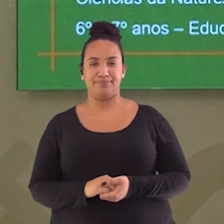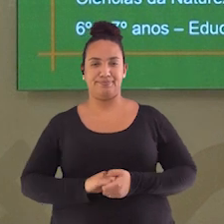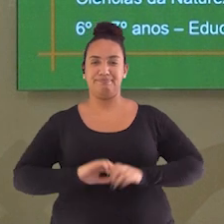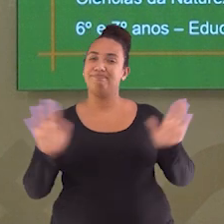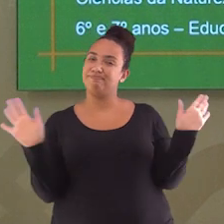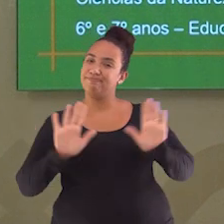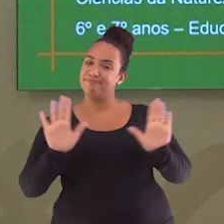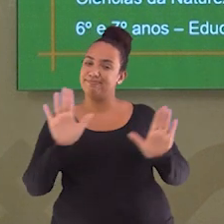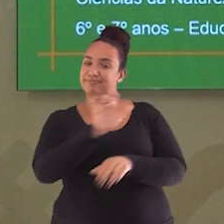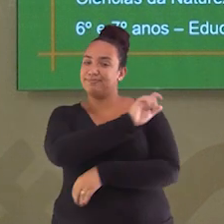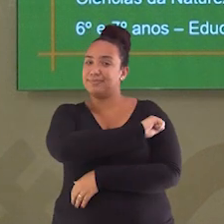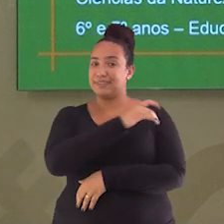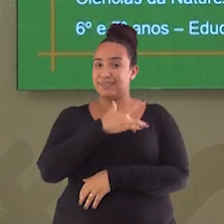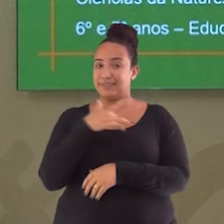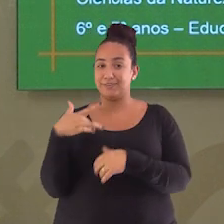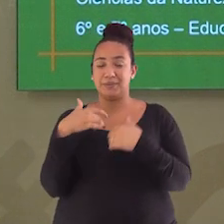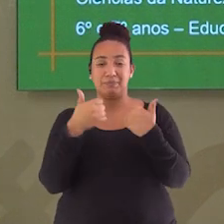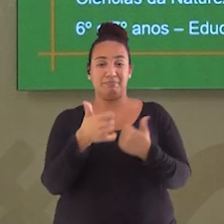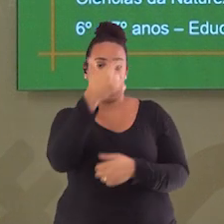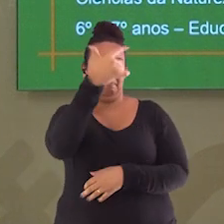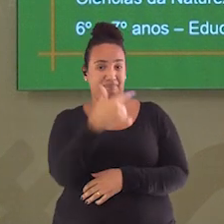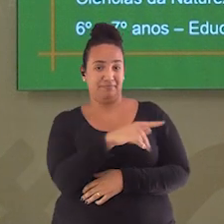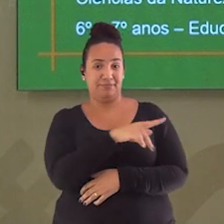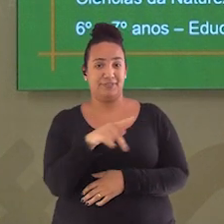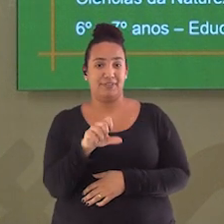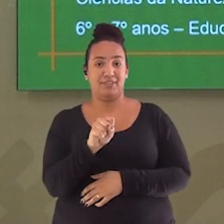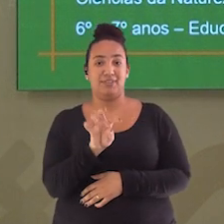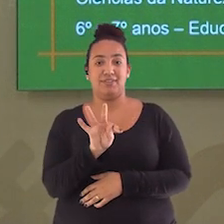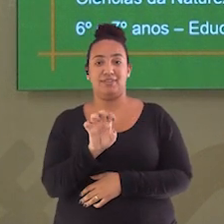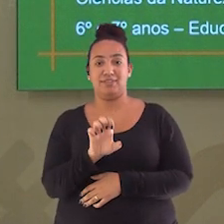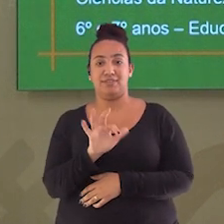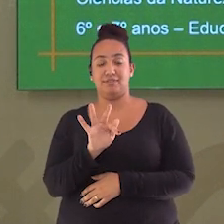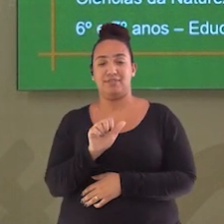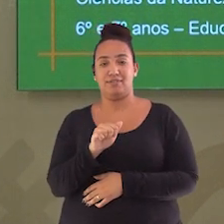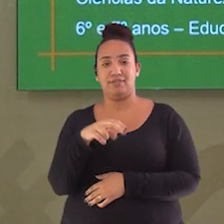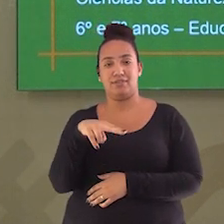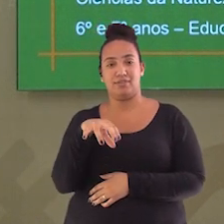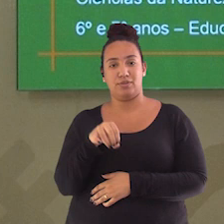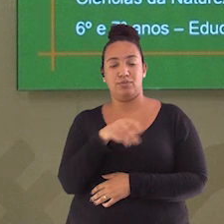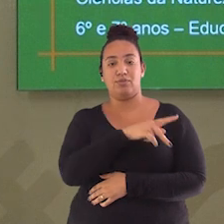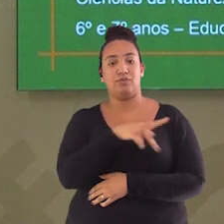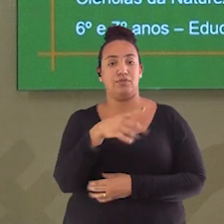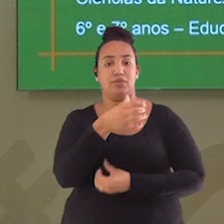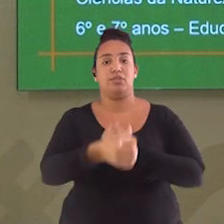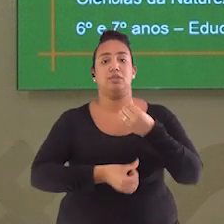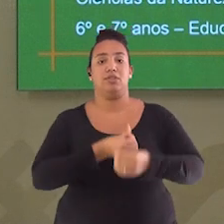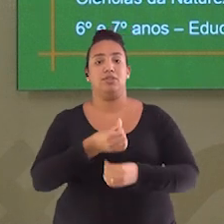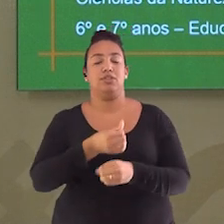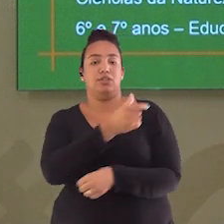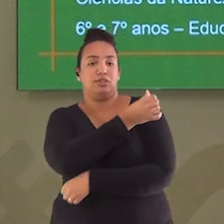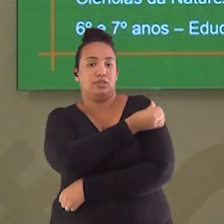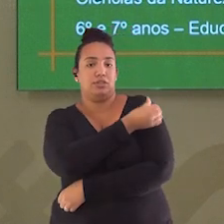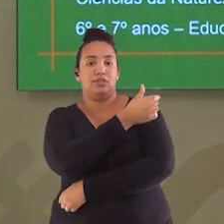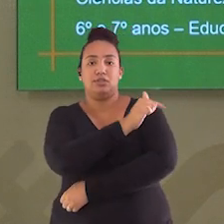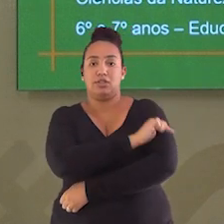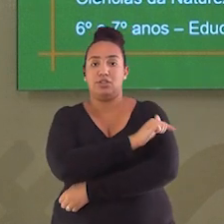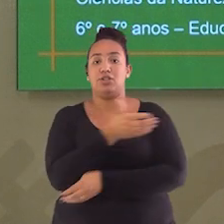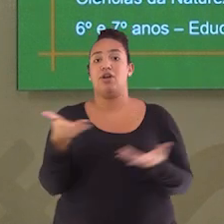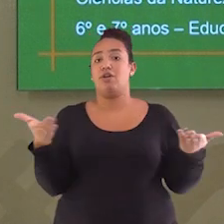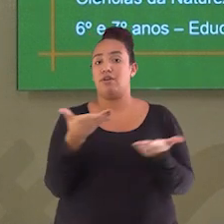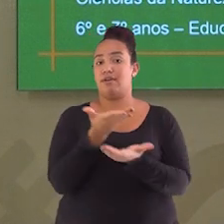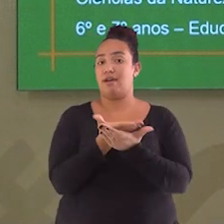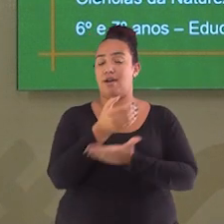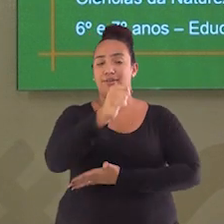estudantes, como é que estão vocês? Eu sou Stéfano, professor de Ciências da EJA para o sexto e sétimo ano e aqui estamos nós para mais uma aula do Dever em Casa na TV.